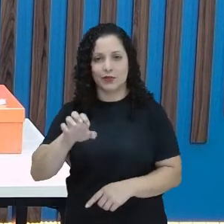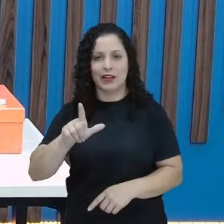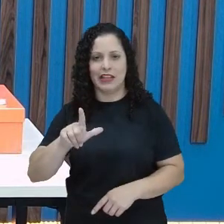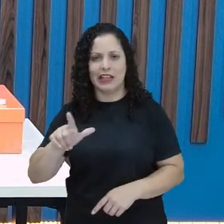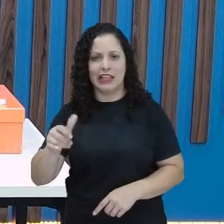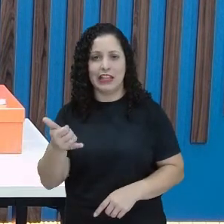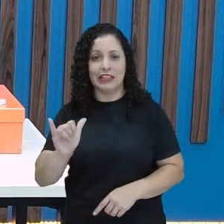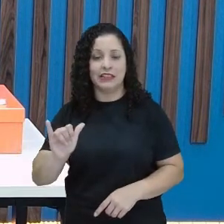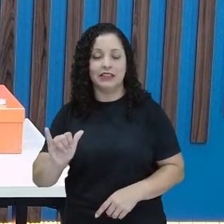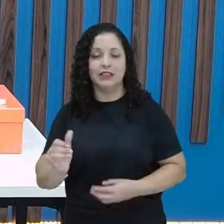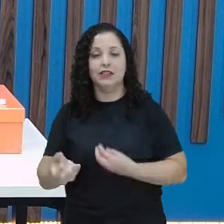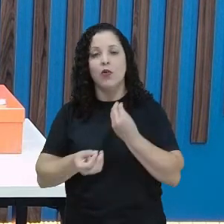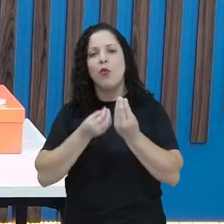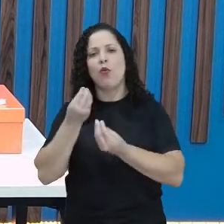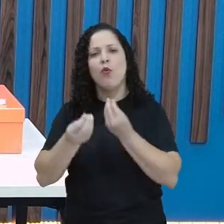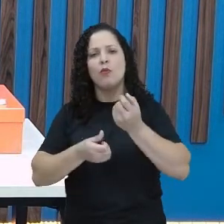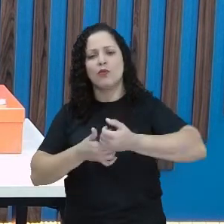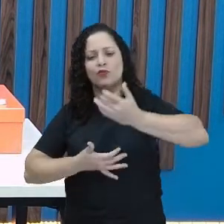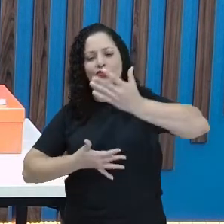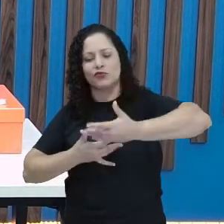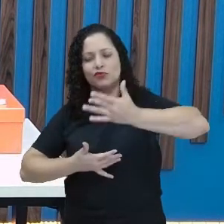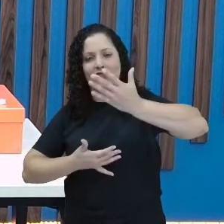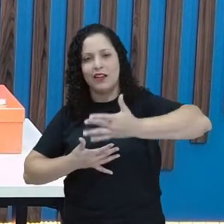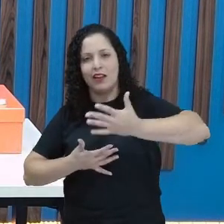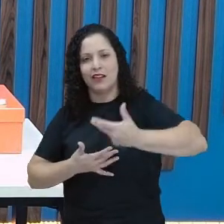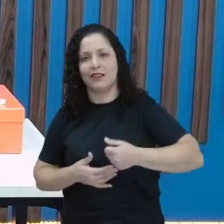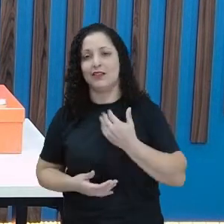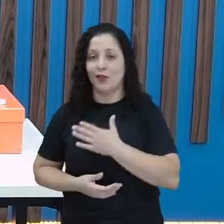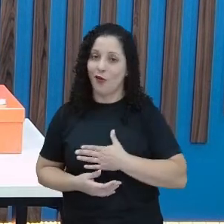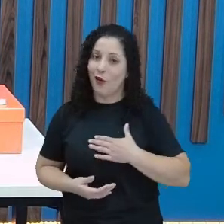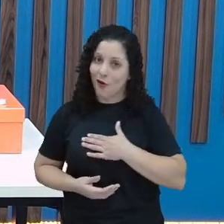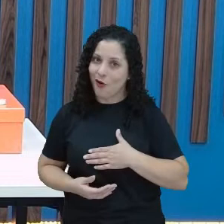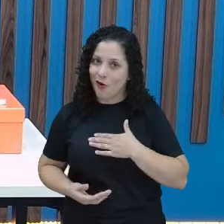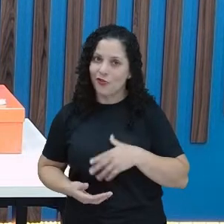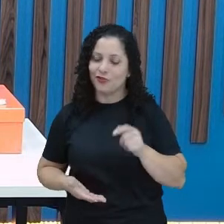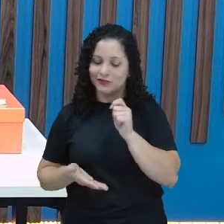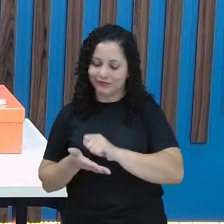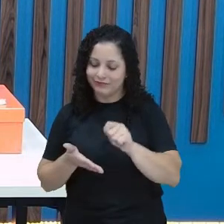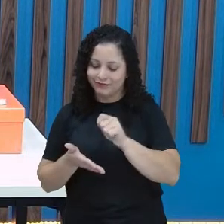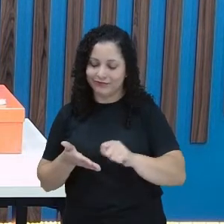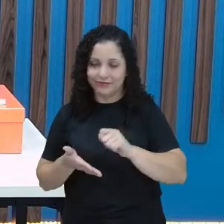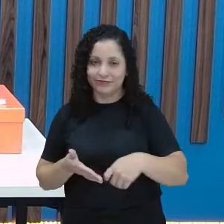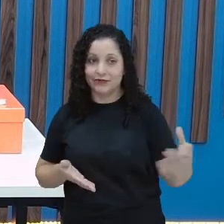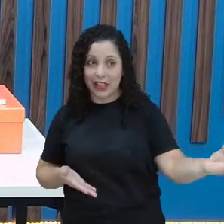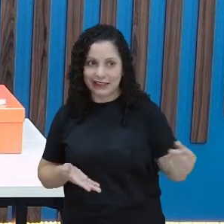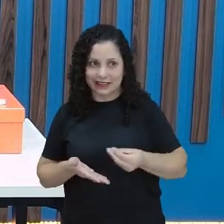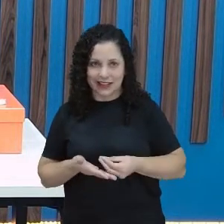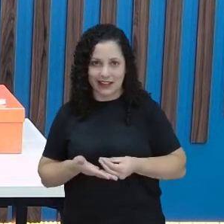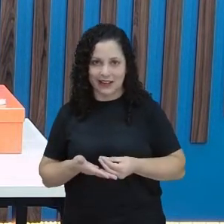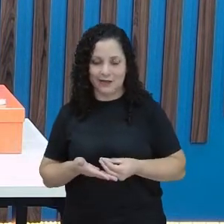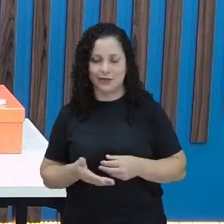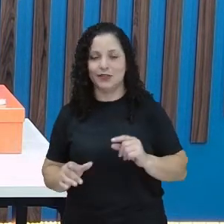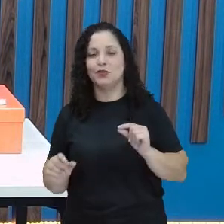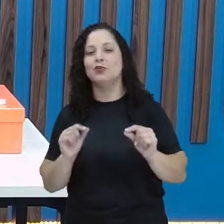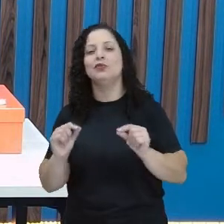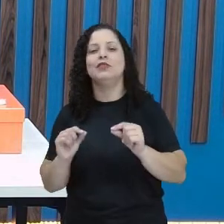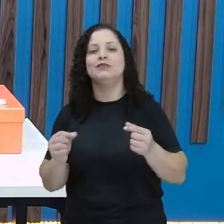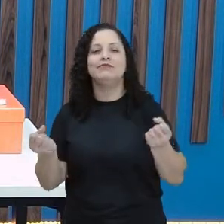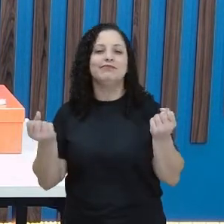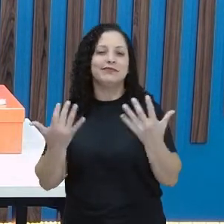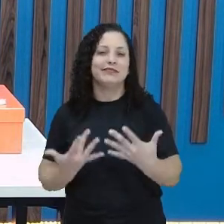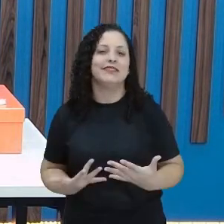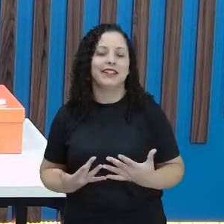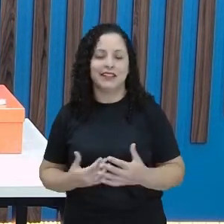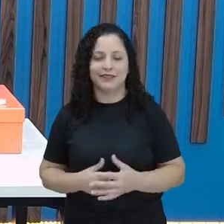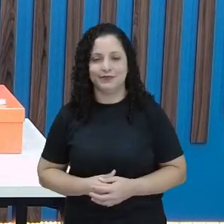participação aí no chat. Se ela gosta de escrever bilhete, se ela recebe muito bilhete, ela vai contar agora para